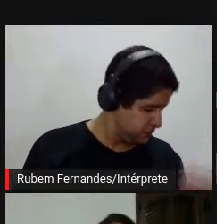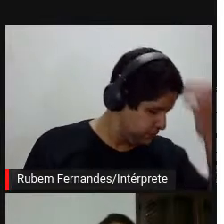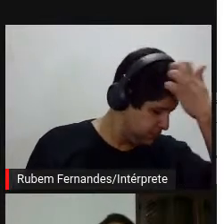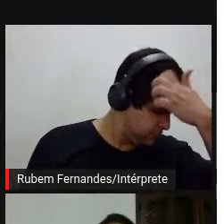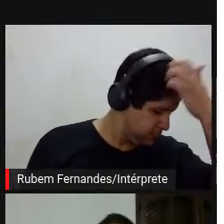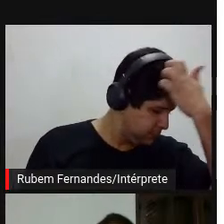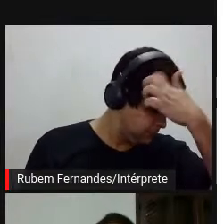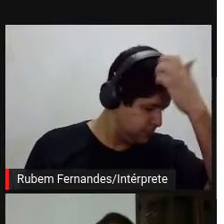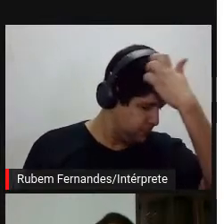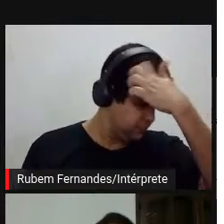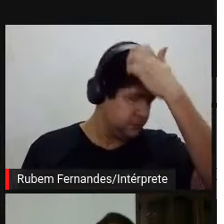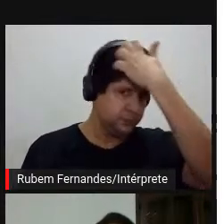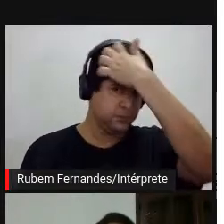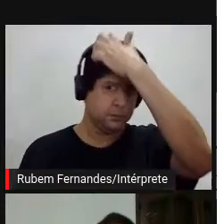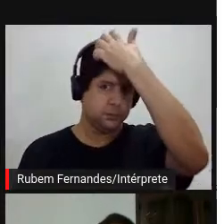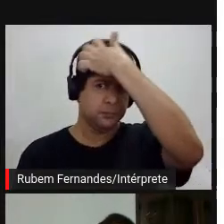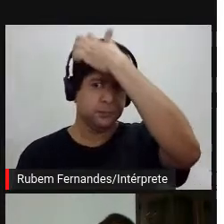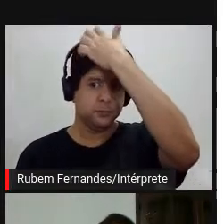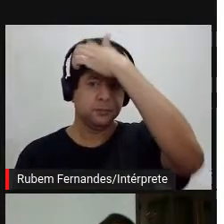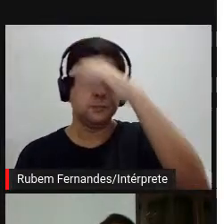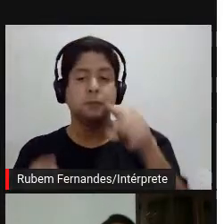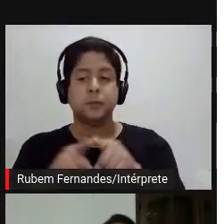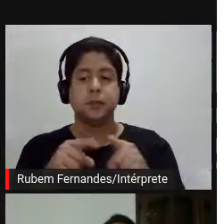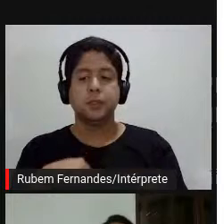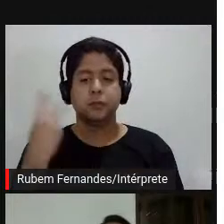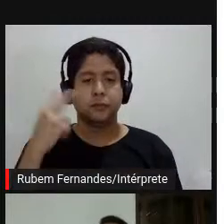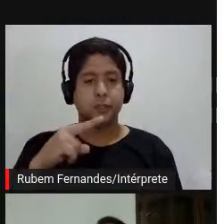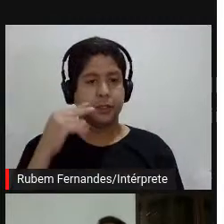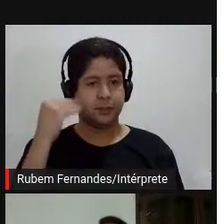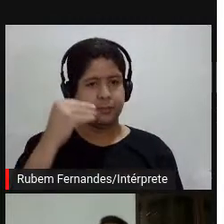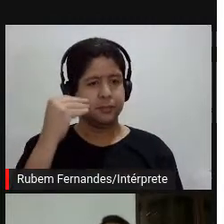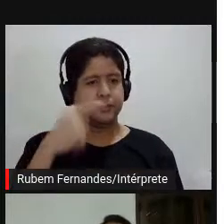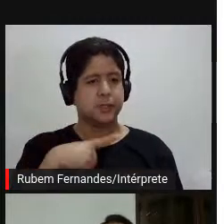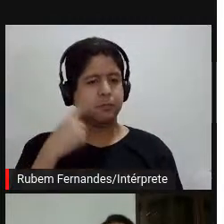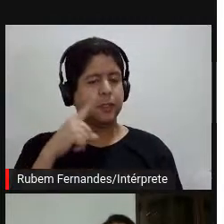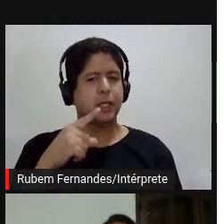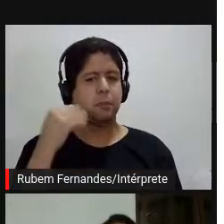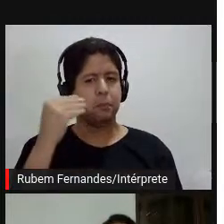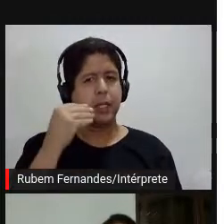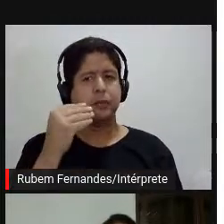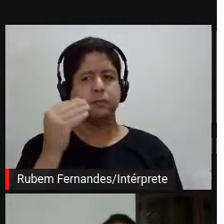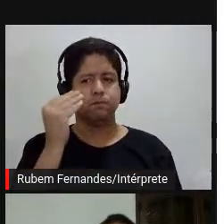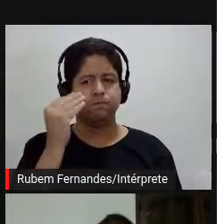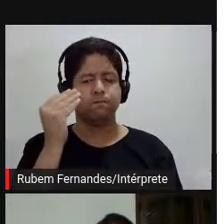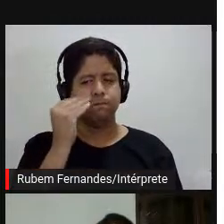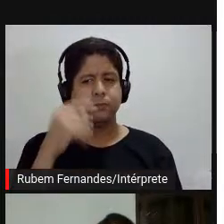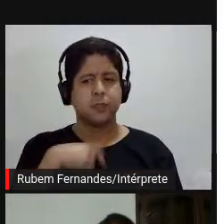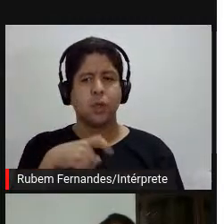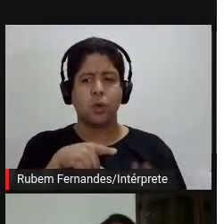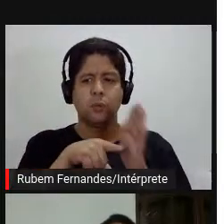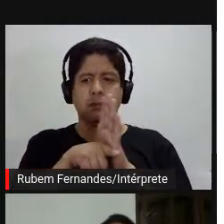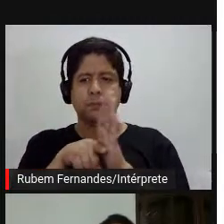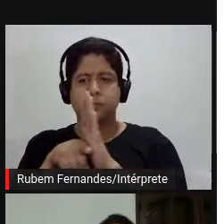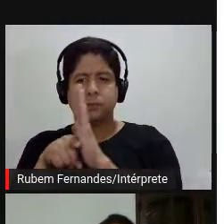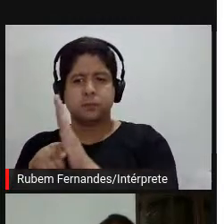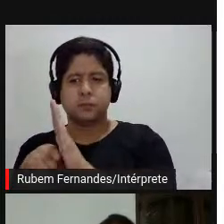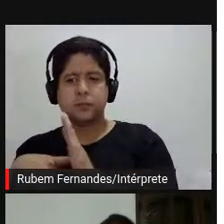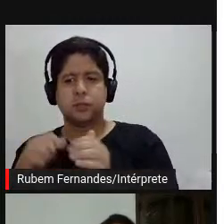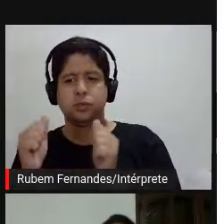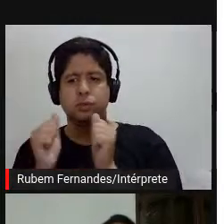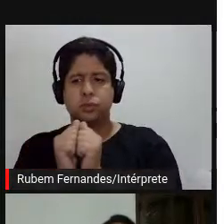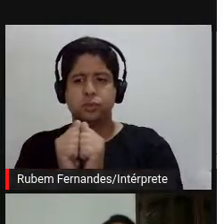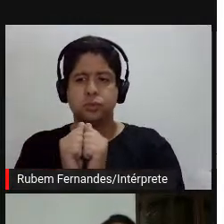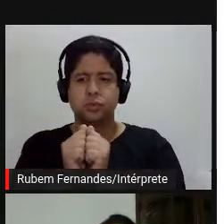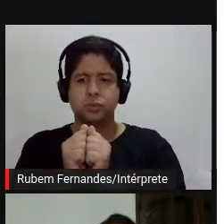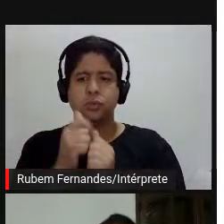eu fui entendendo que experiências que eu estou falando, como o meu interesse inicial foi pesquisar a obra do Hélio Oiticica e eu sabia que vocês aqui